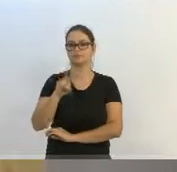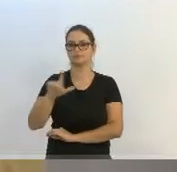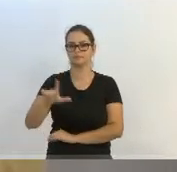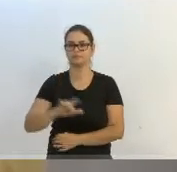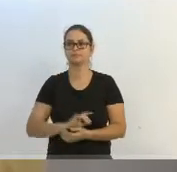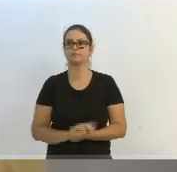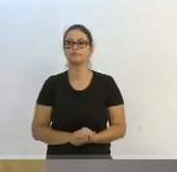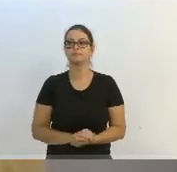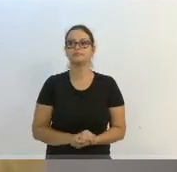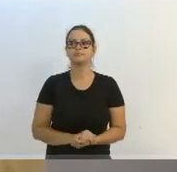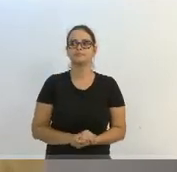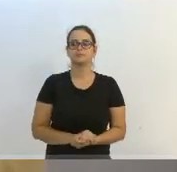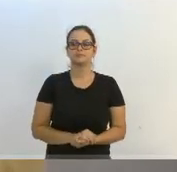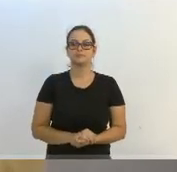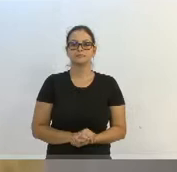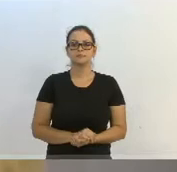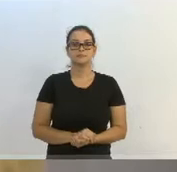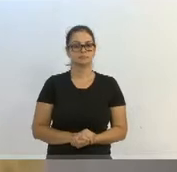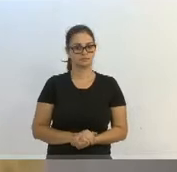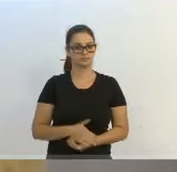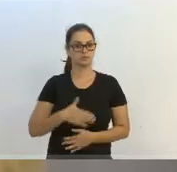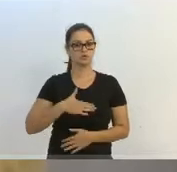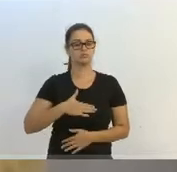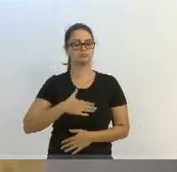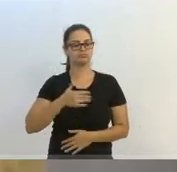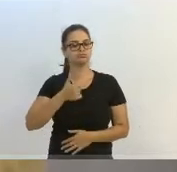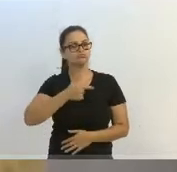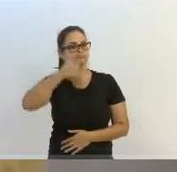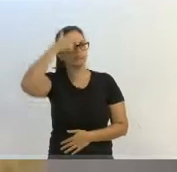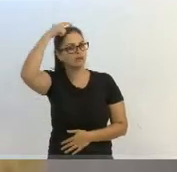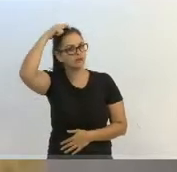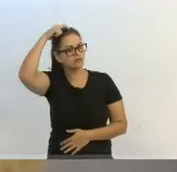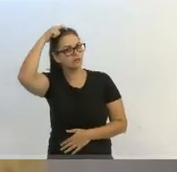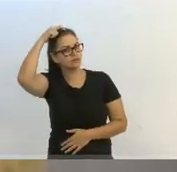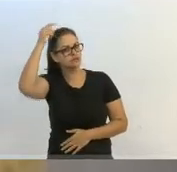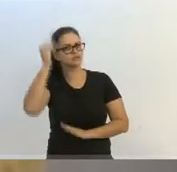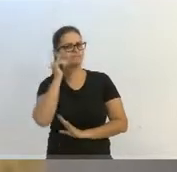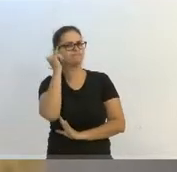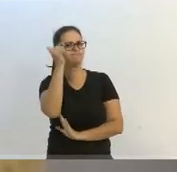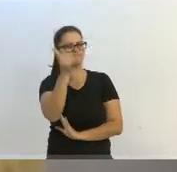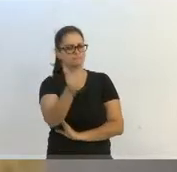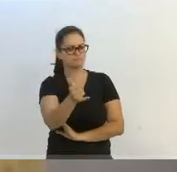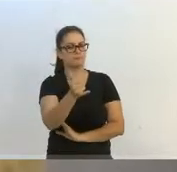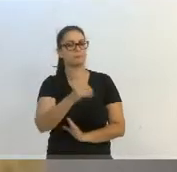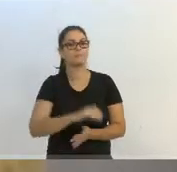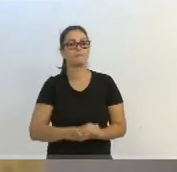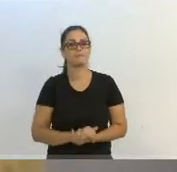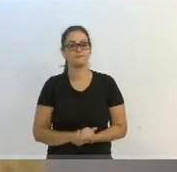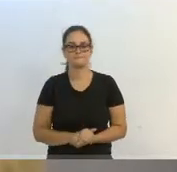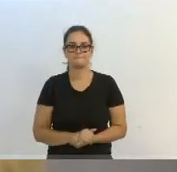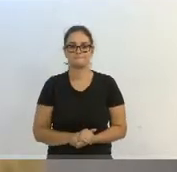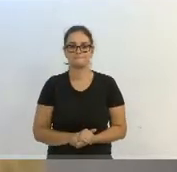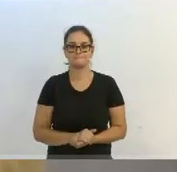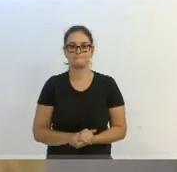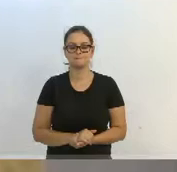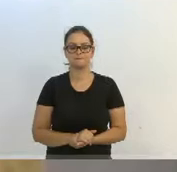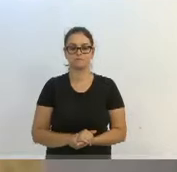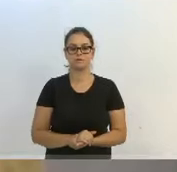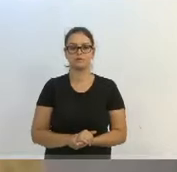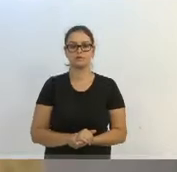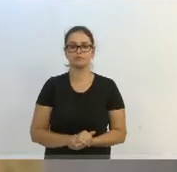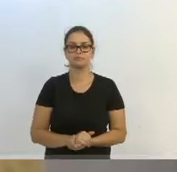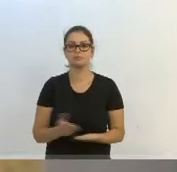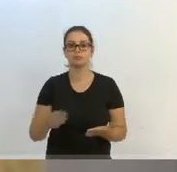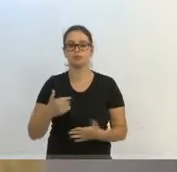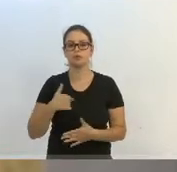gostaria, vereador Adriano, dizer a vossa excelência que, apesar de ser